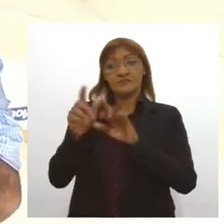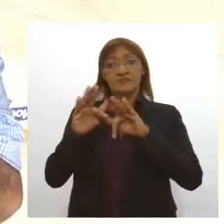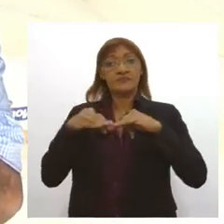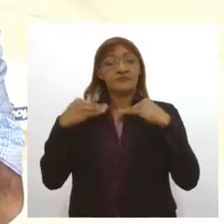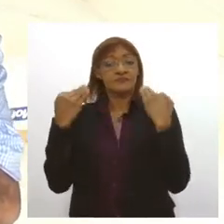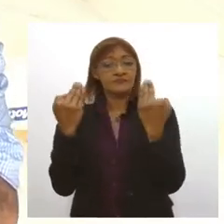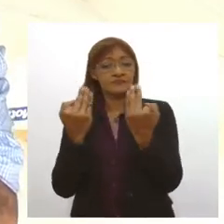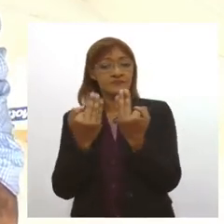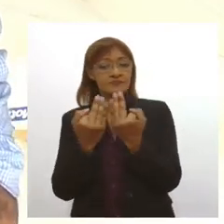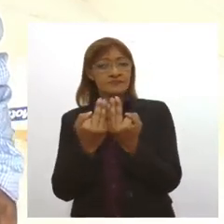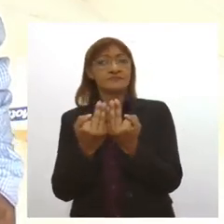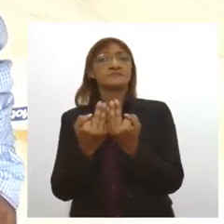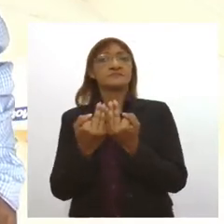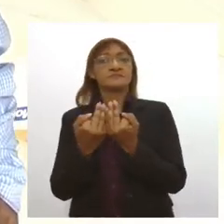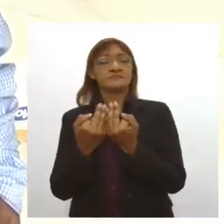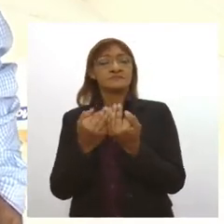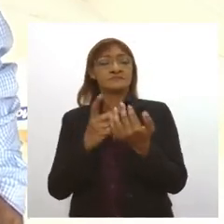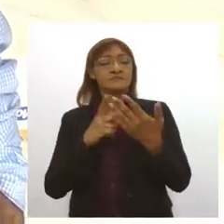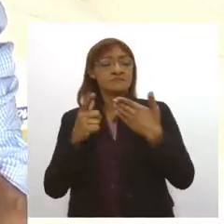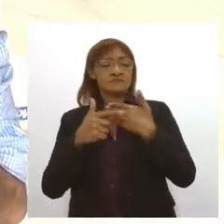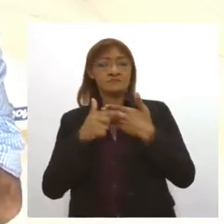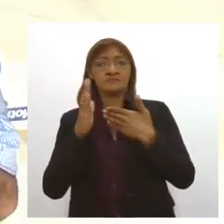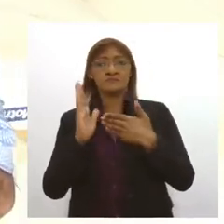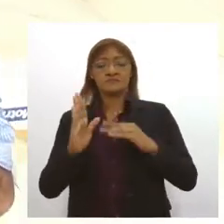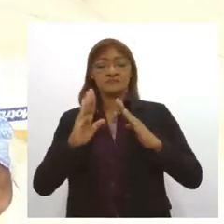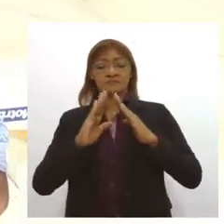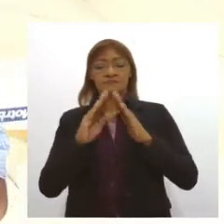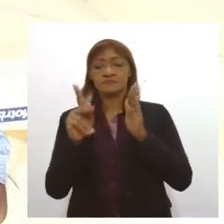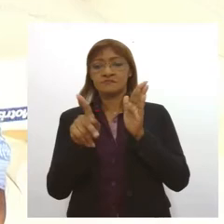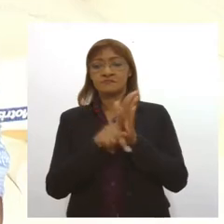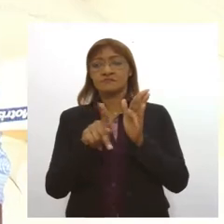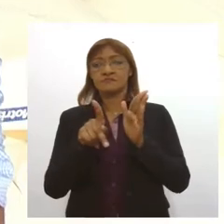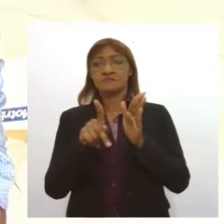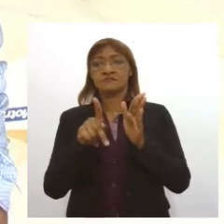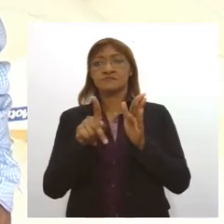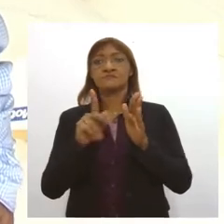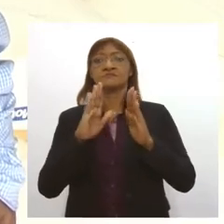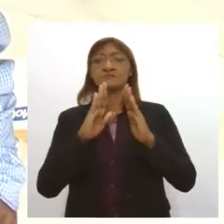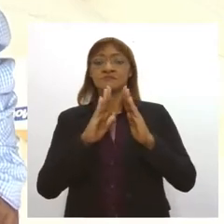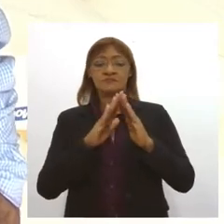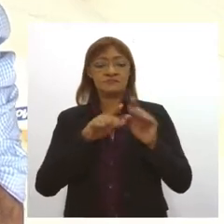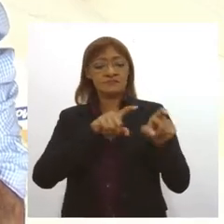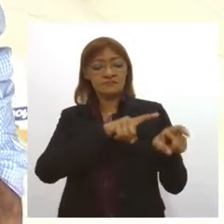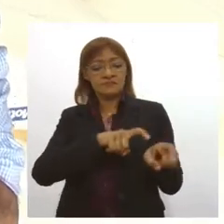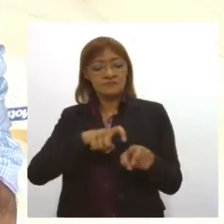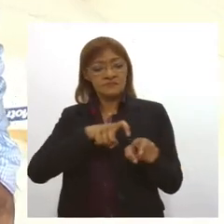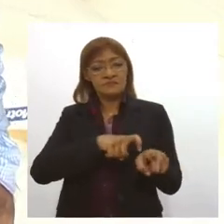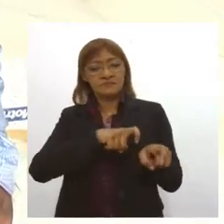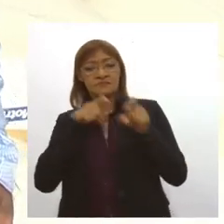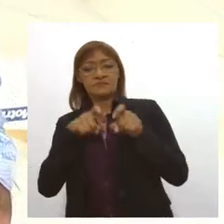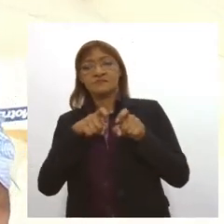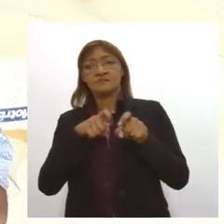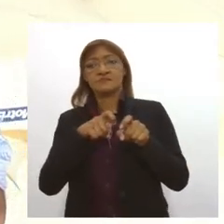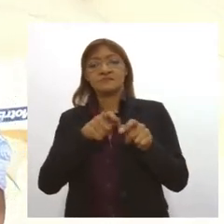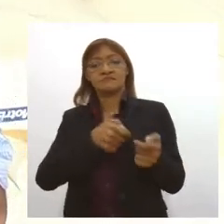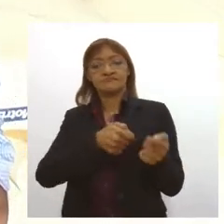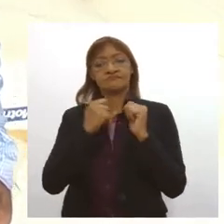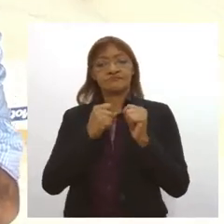que em suas devidas casas plantam colhem e produzem a farinha de forma artesanal